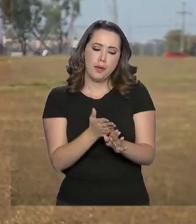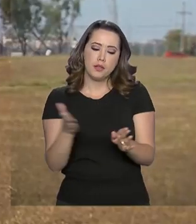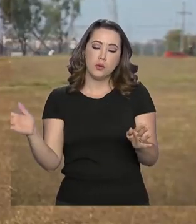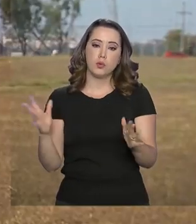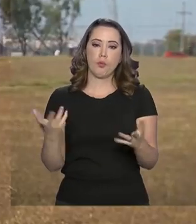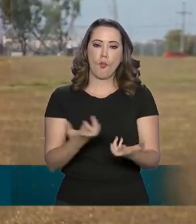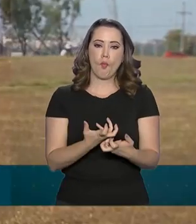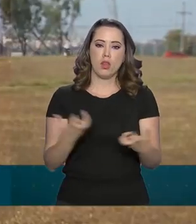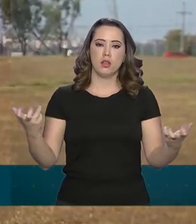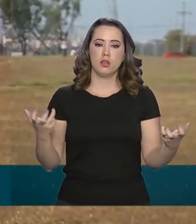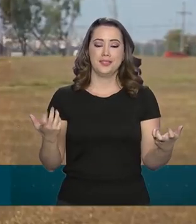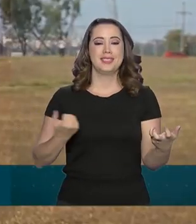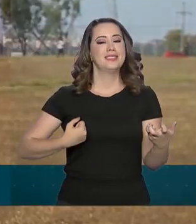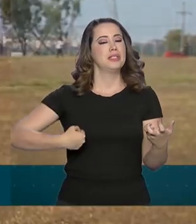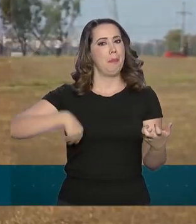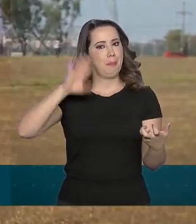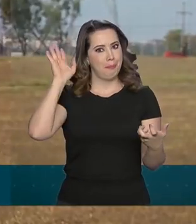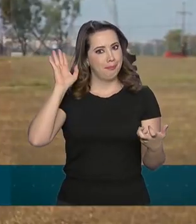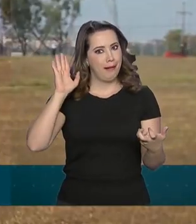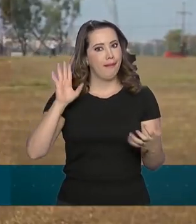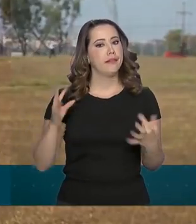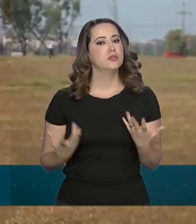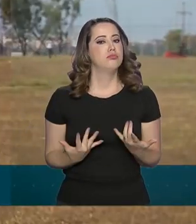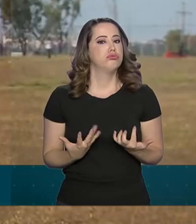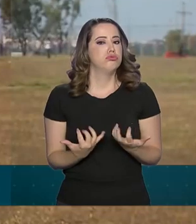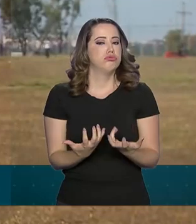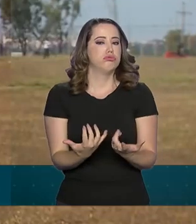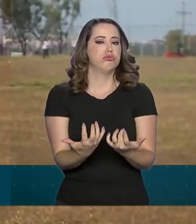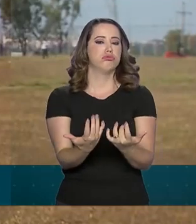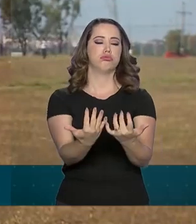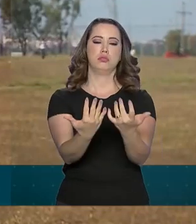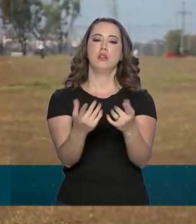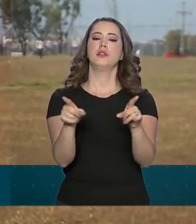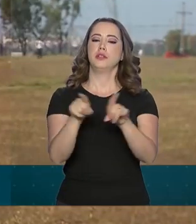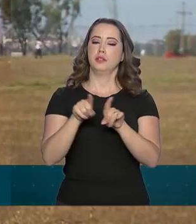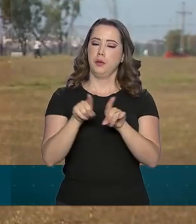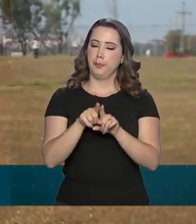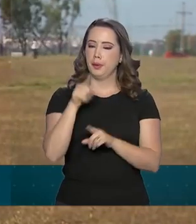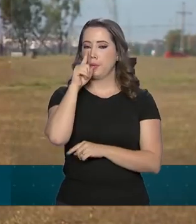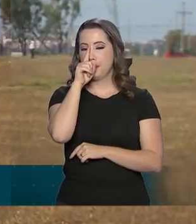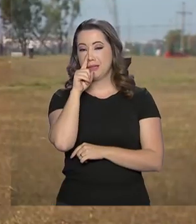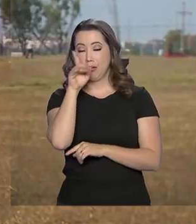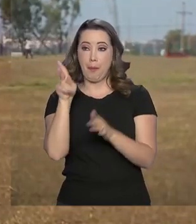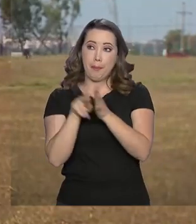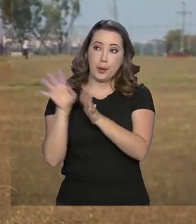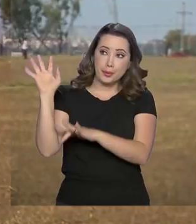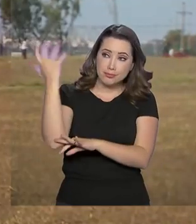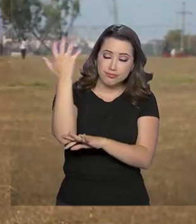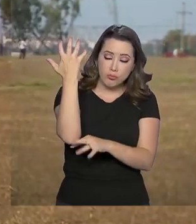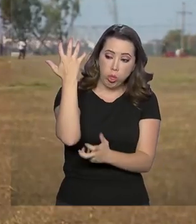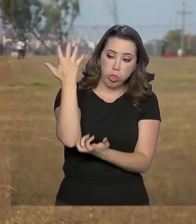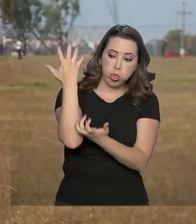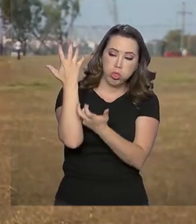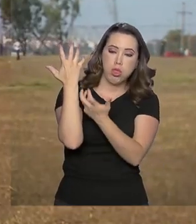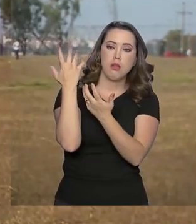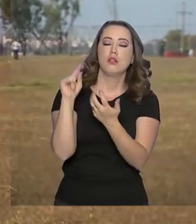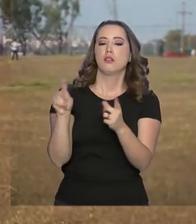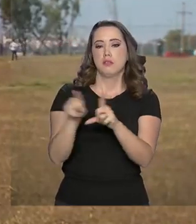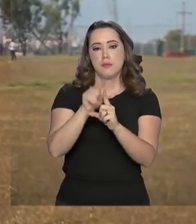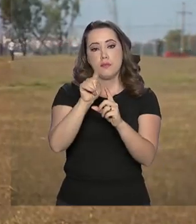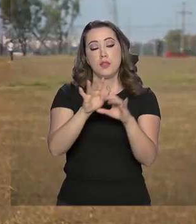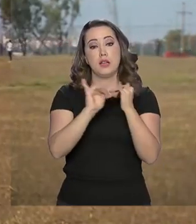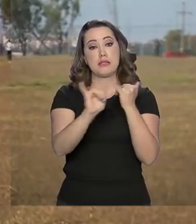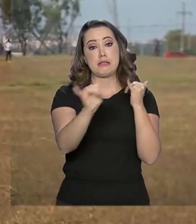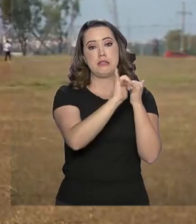seca, as chances de incêndio e queimadas são maiores. Além dos riscos à natureza, as linhas de transmissão de